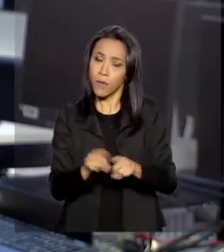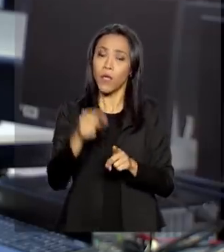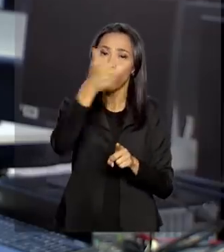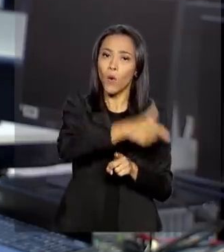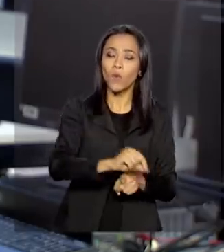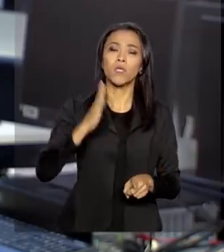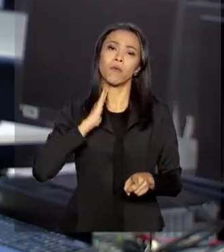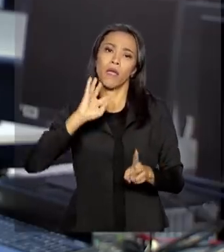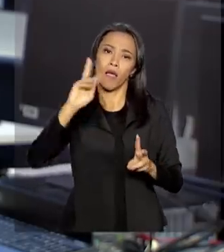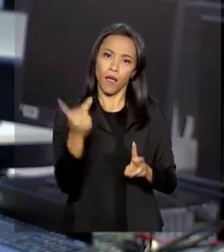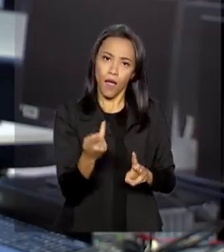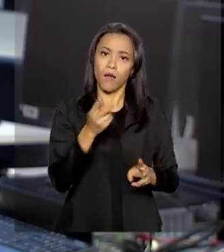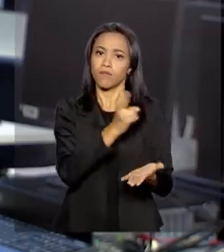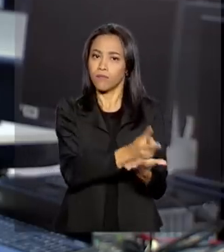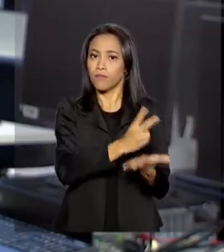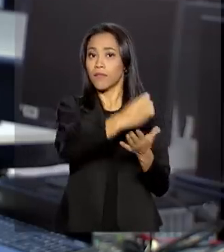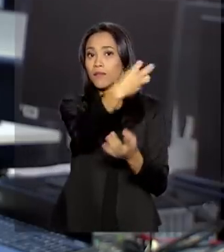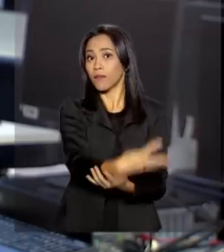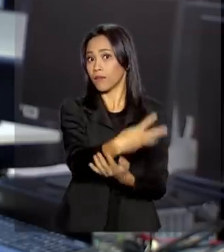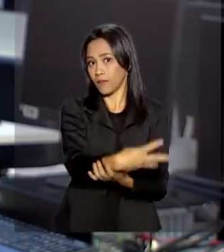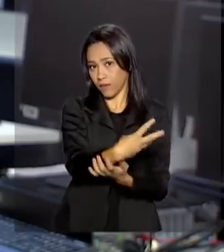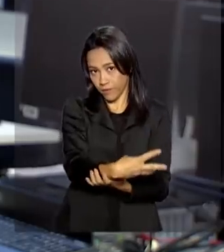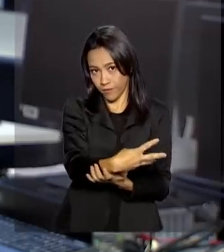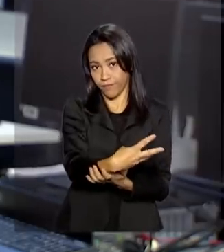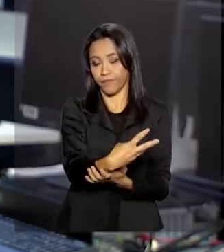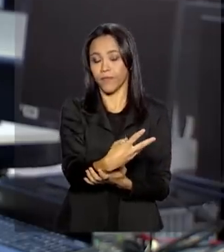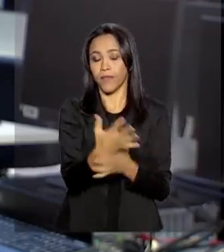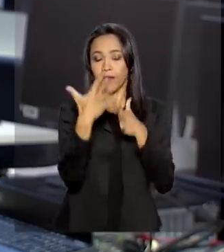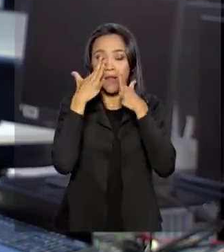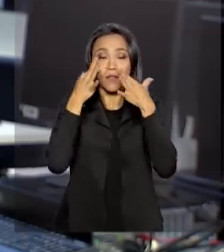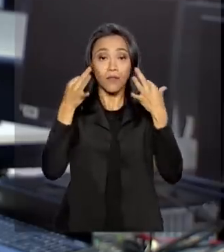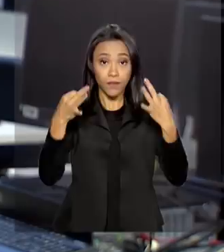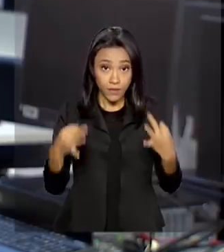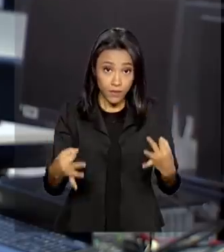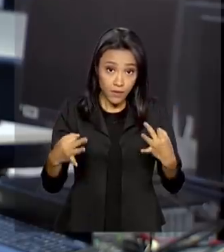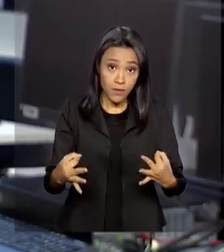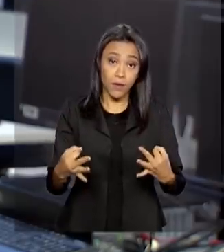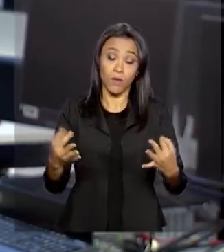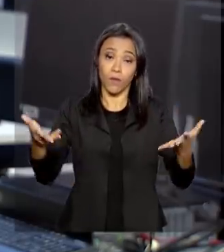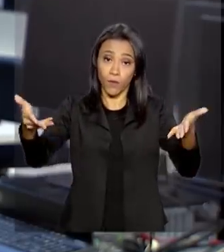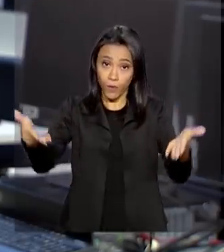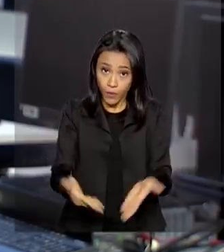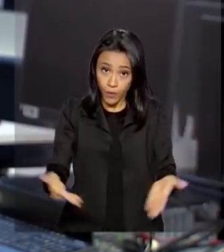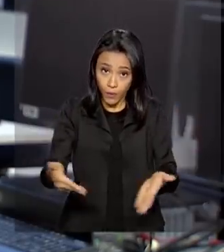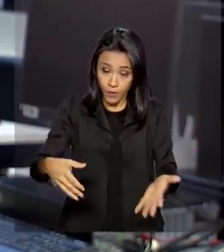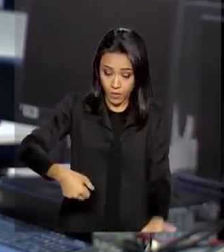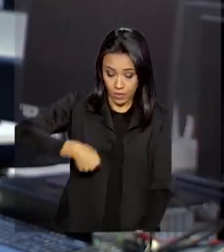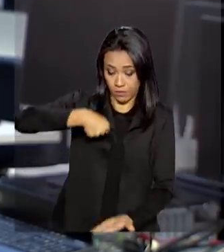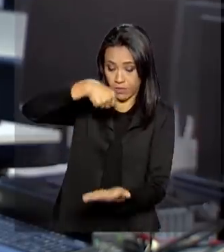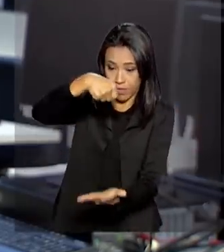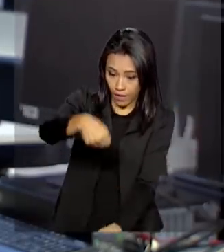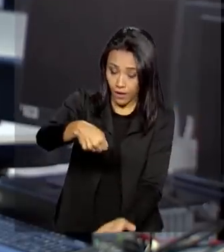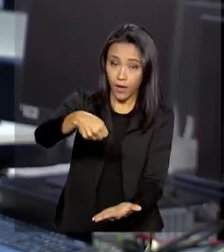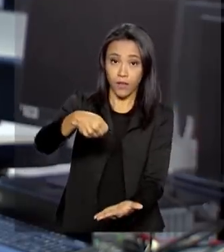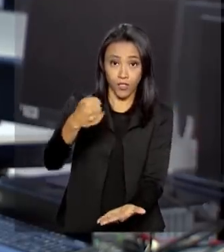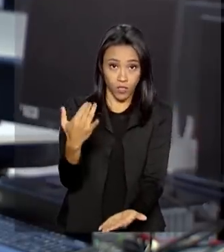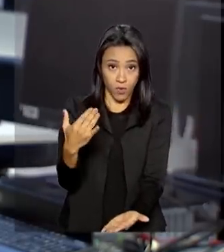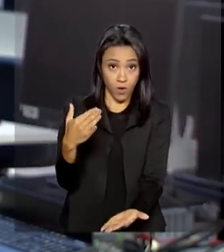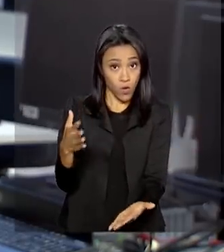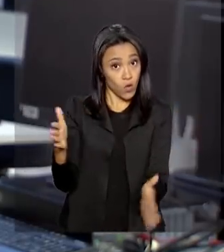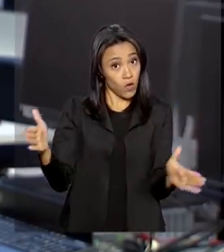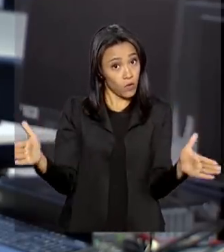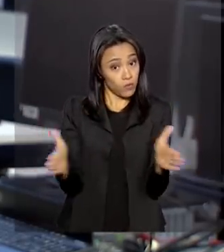Horizonte manteve a terceira posição. E atenção, a partir de hoje, as bagagens de mão fora do tamanho